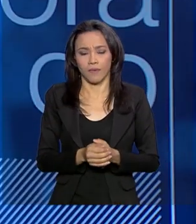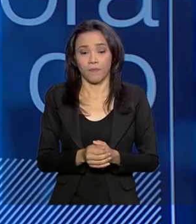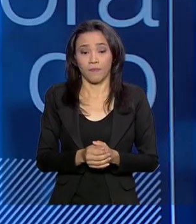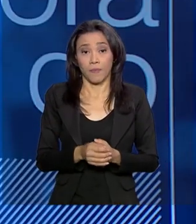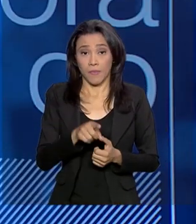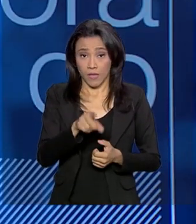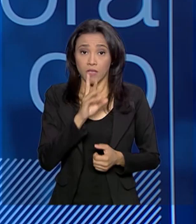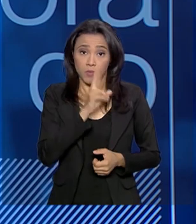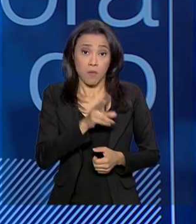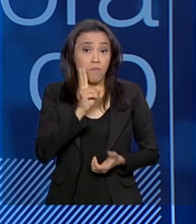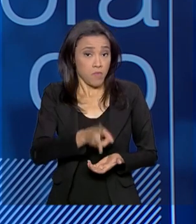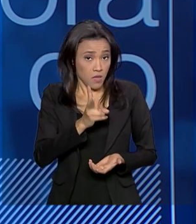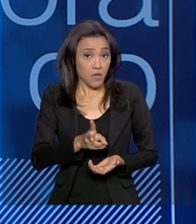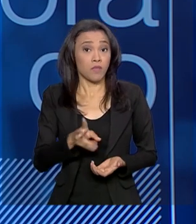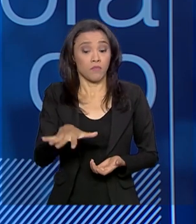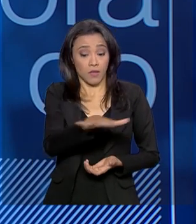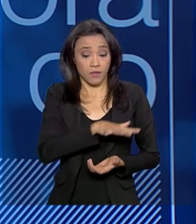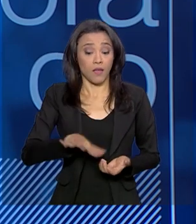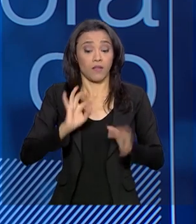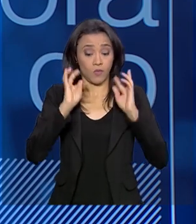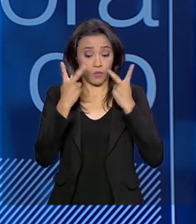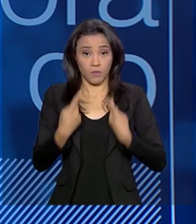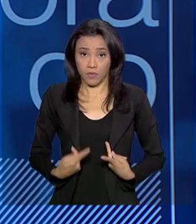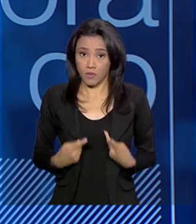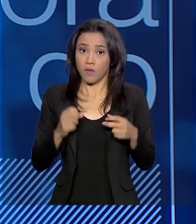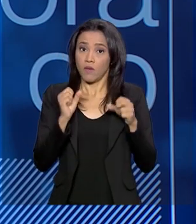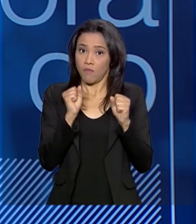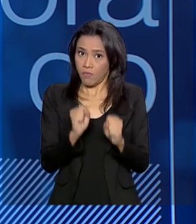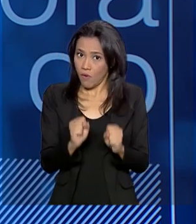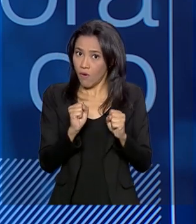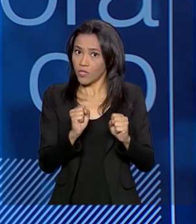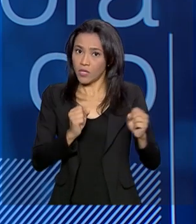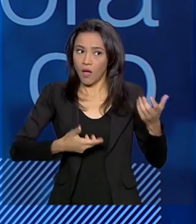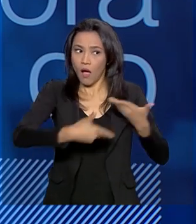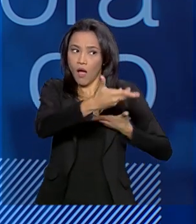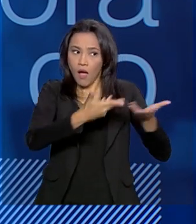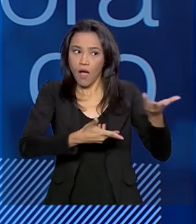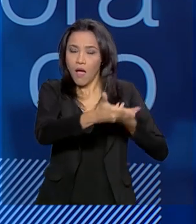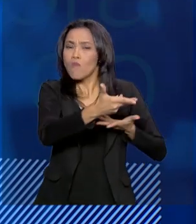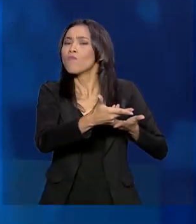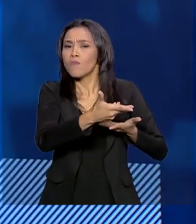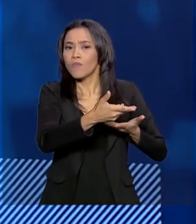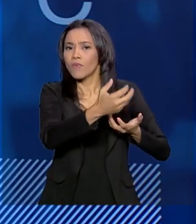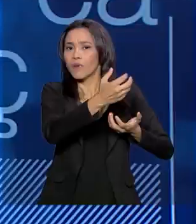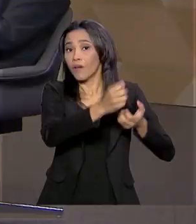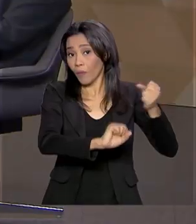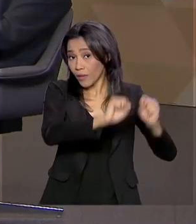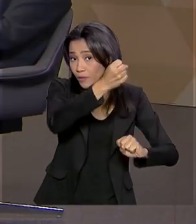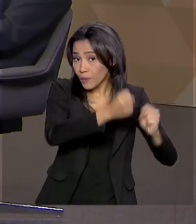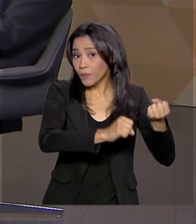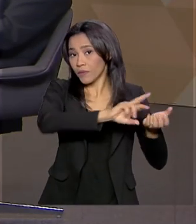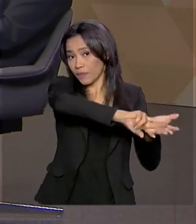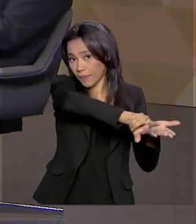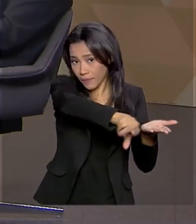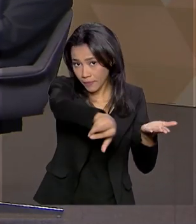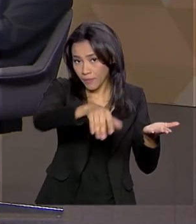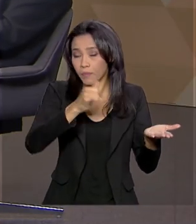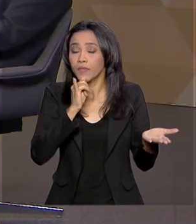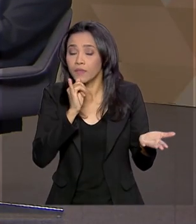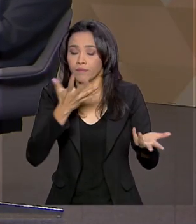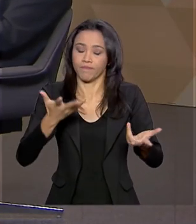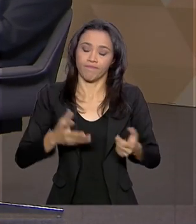Mesmo as áreas de humanas podem ter muita interação com o que a chama, entre aspas, indústria, que seria o setor produtivo, né? Por exemplo,